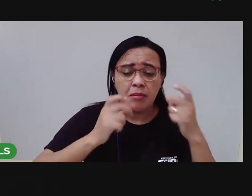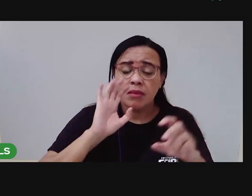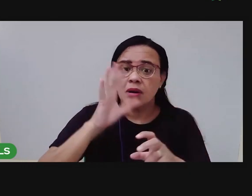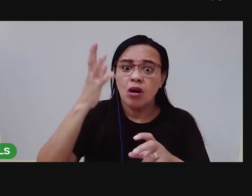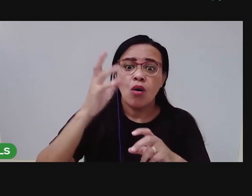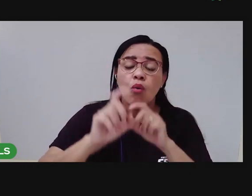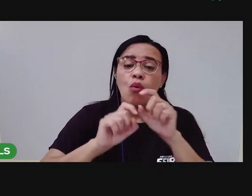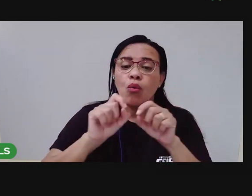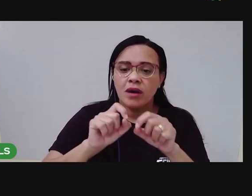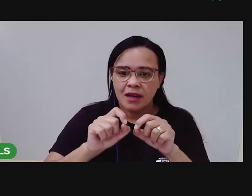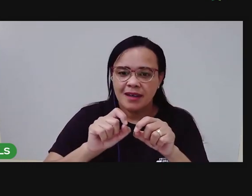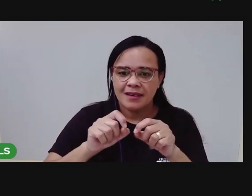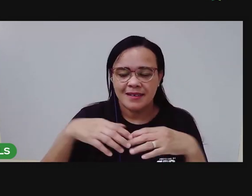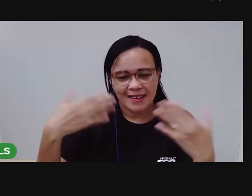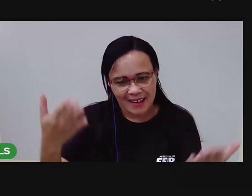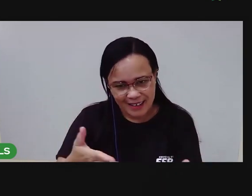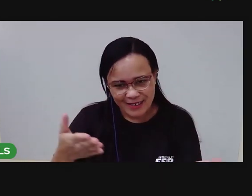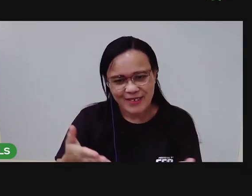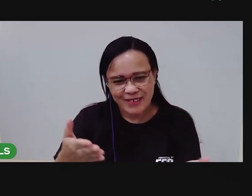descobrir.